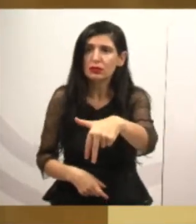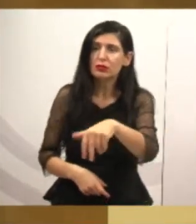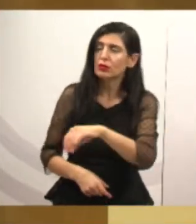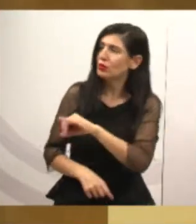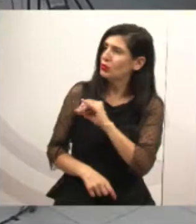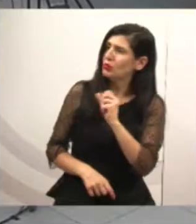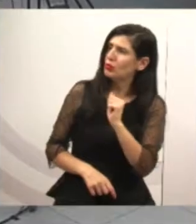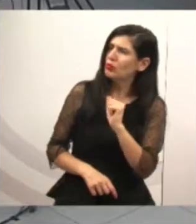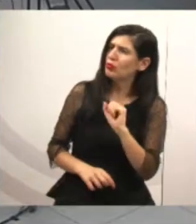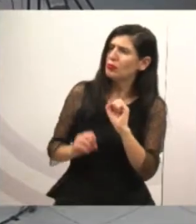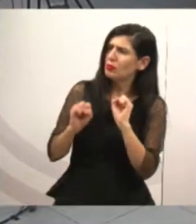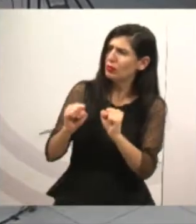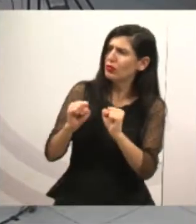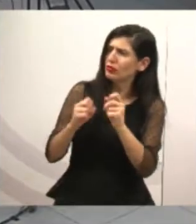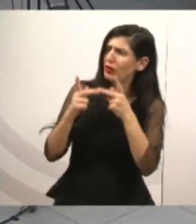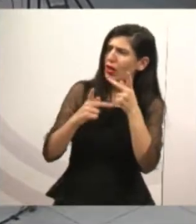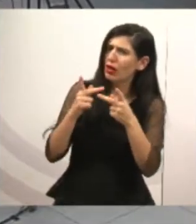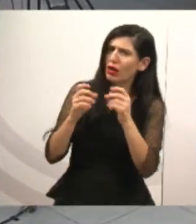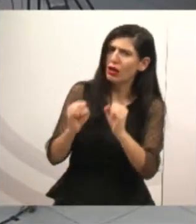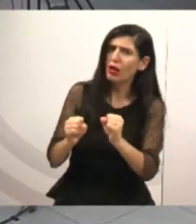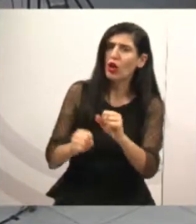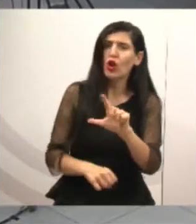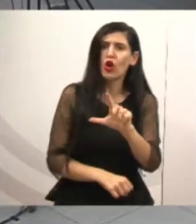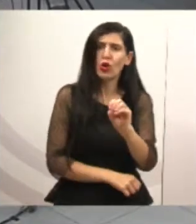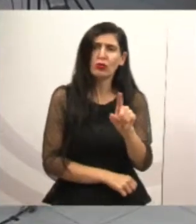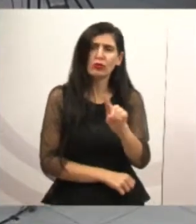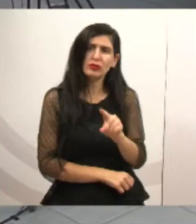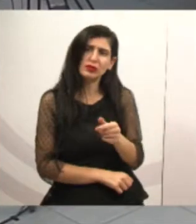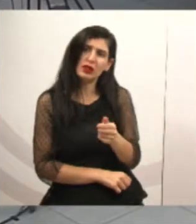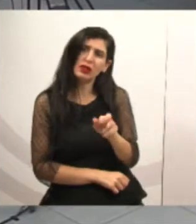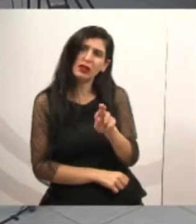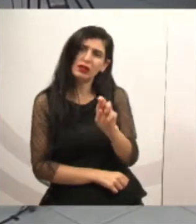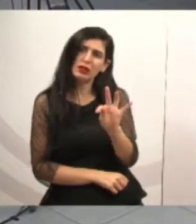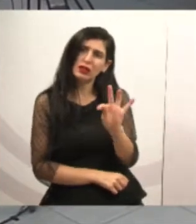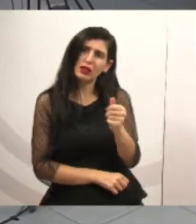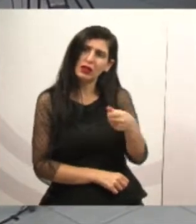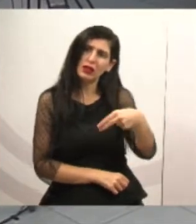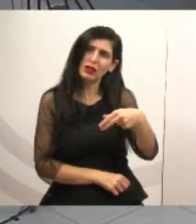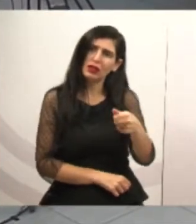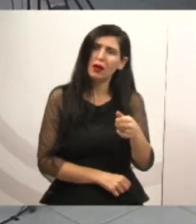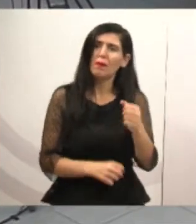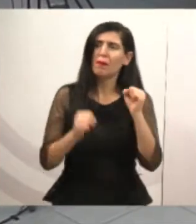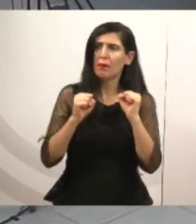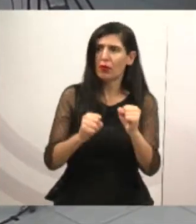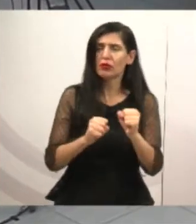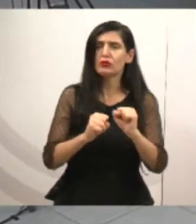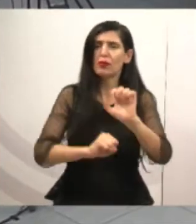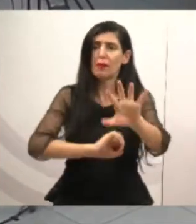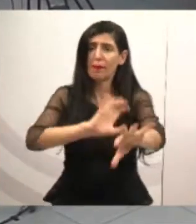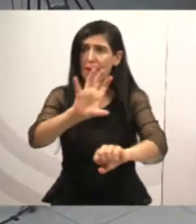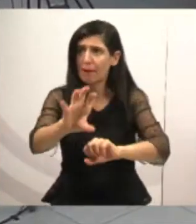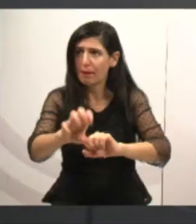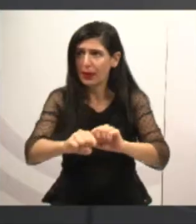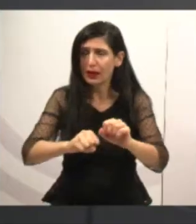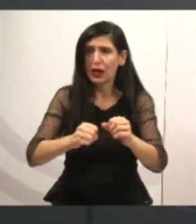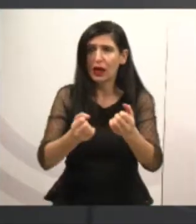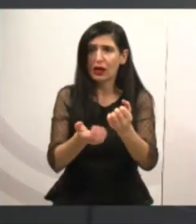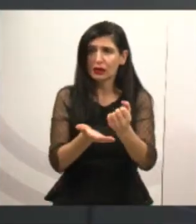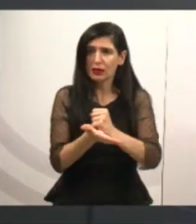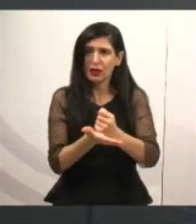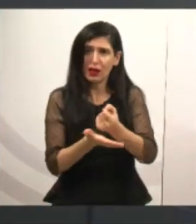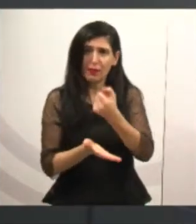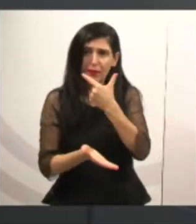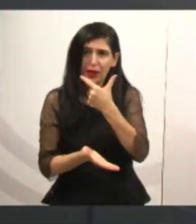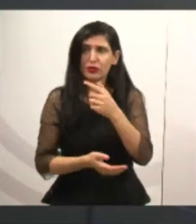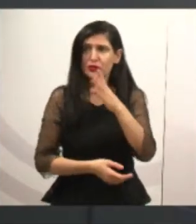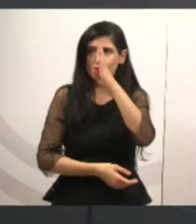Paulinho, deixa eu só colocar para você sobre o Lazartan, porque ele pode ser pego em todas as farmácias populares, inclusive até o AS, que o